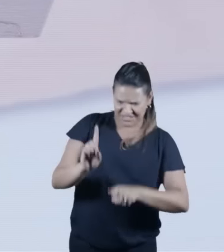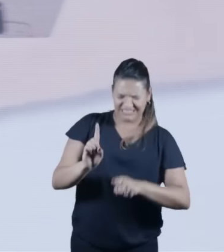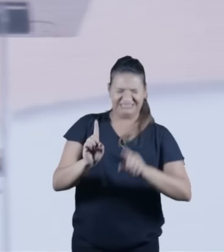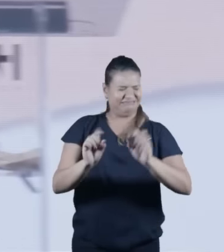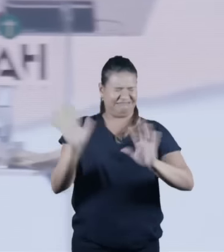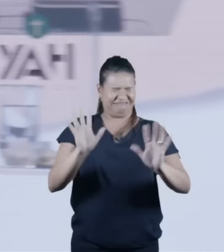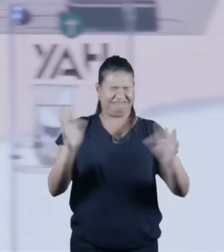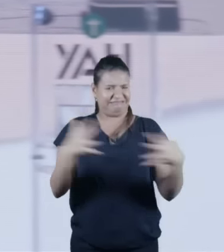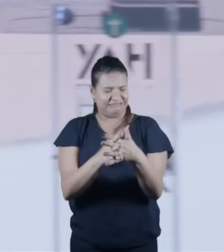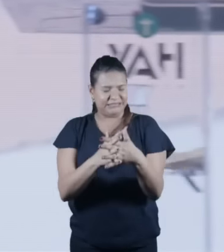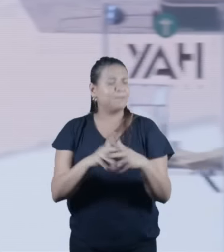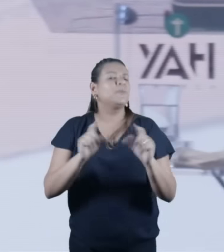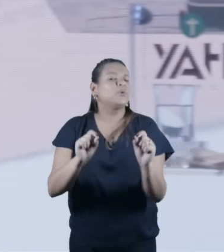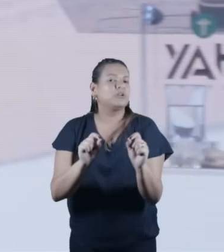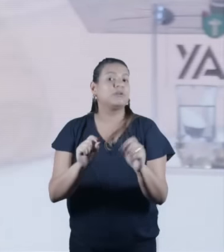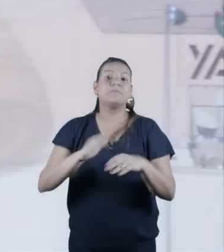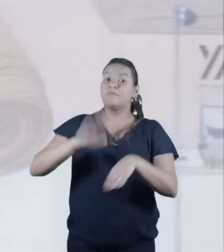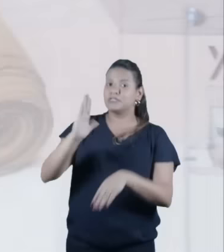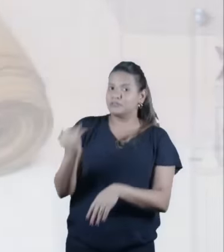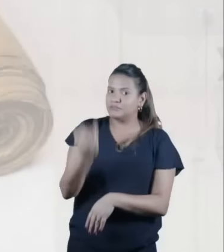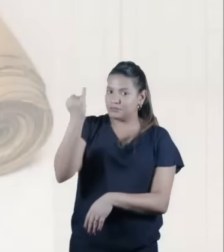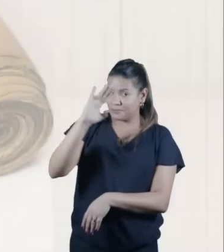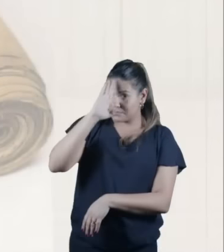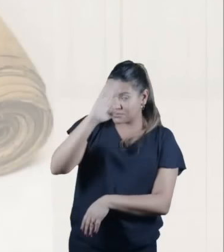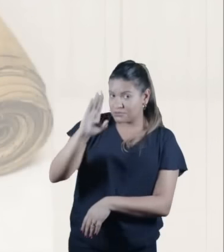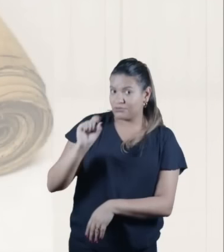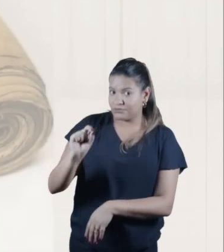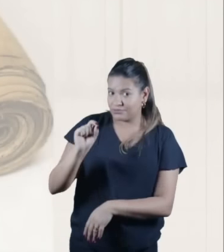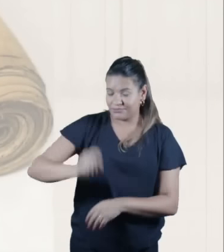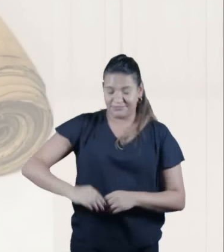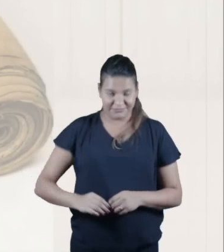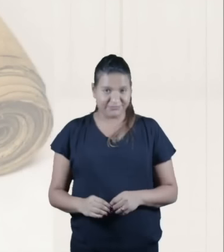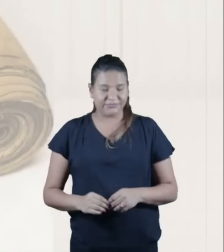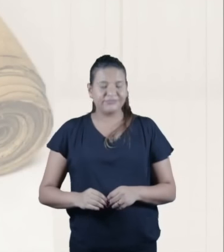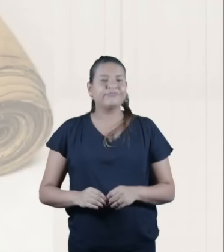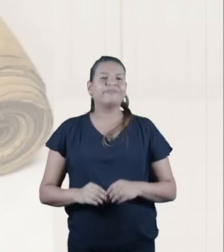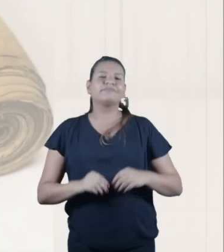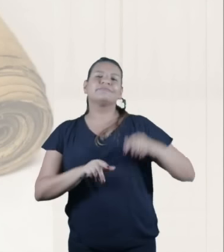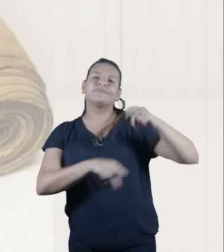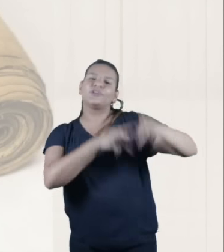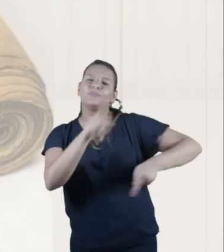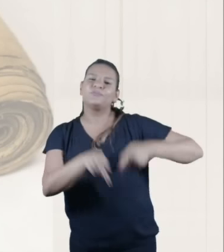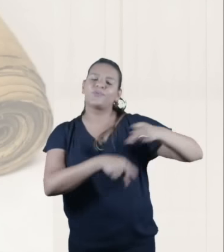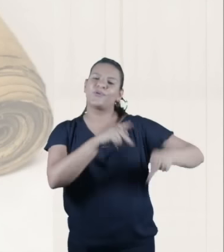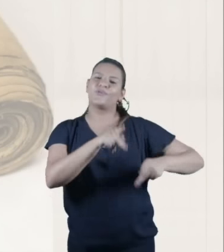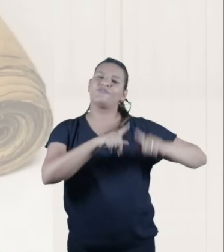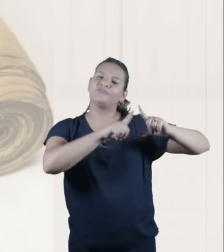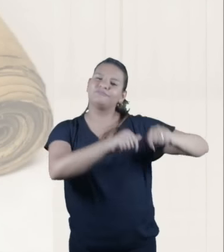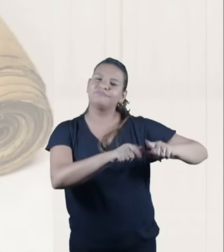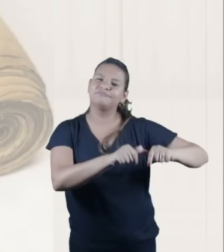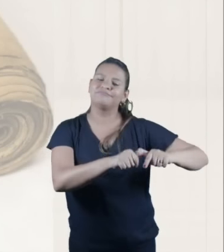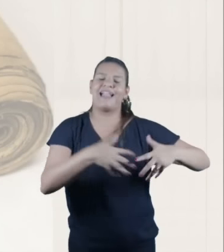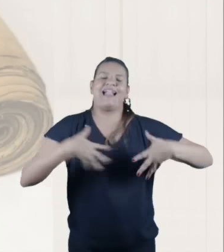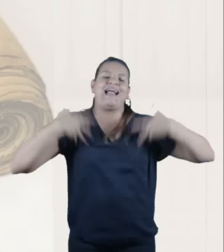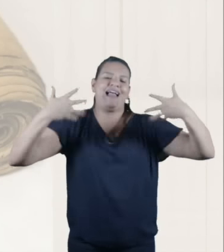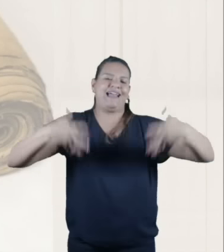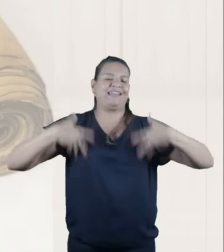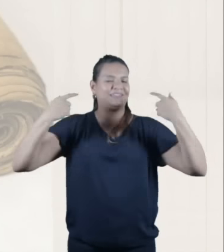é essa aqui. Alegra-te muito, ó filha de Sião, exulta, ó filha de Jerusalém,